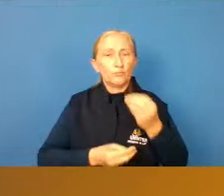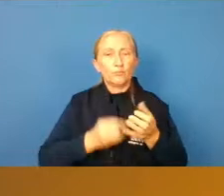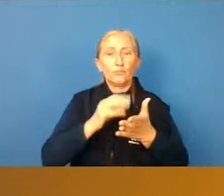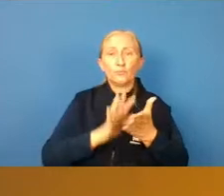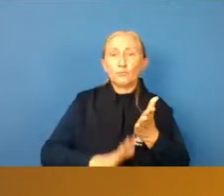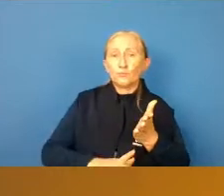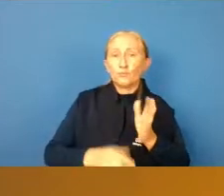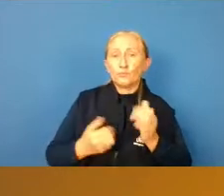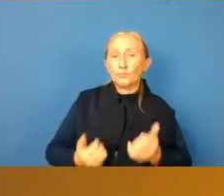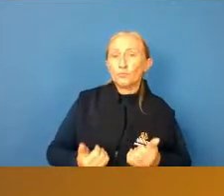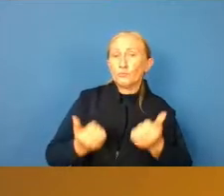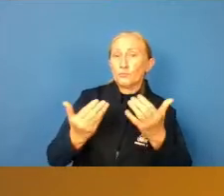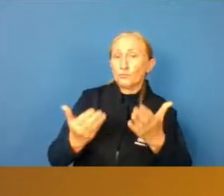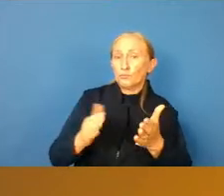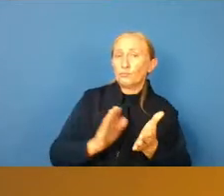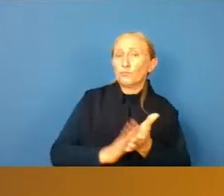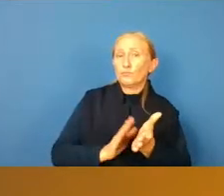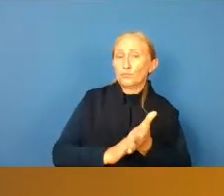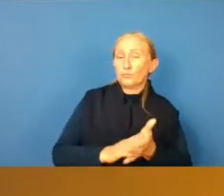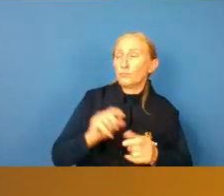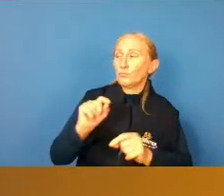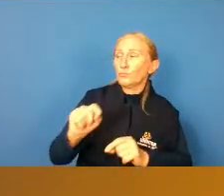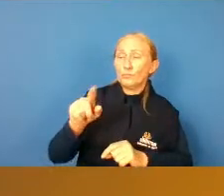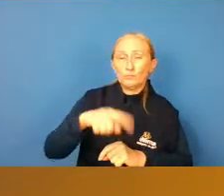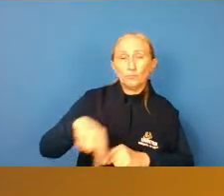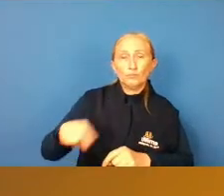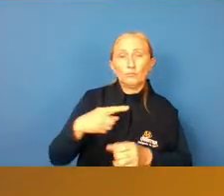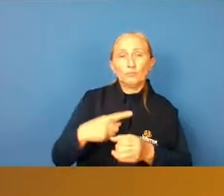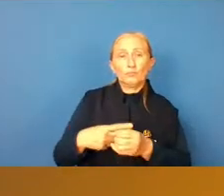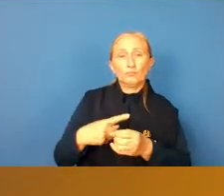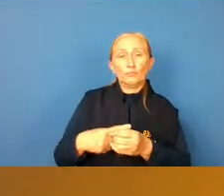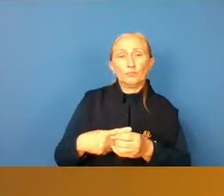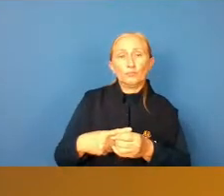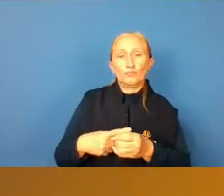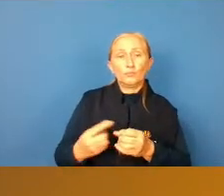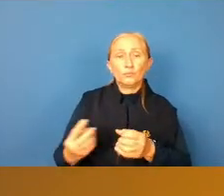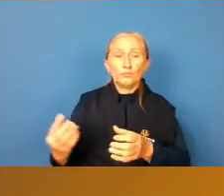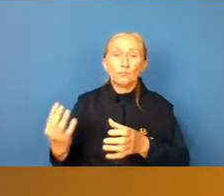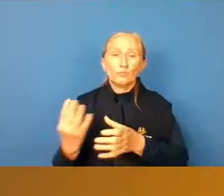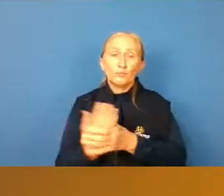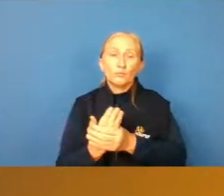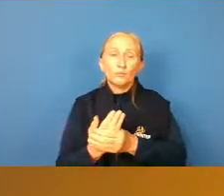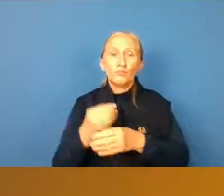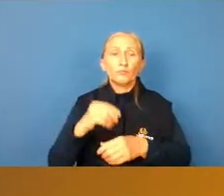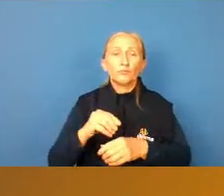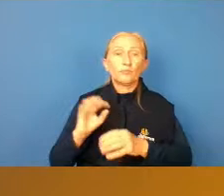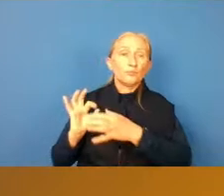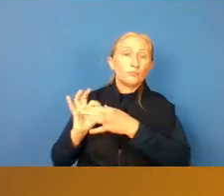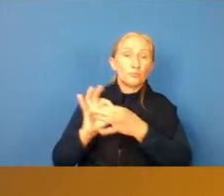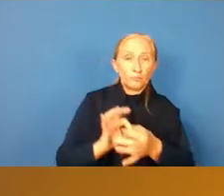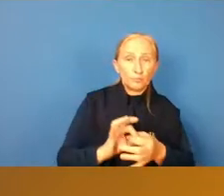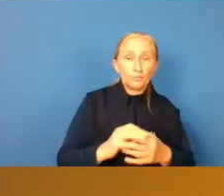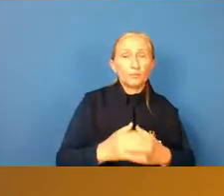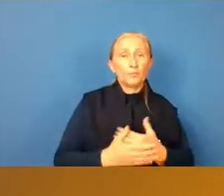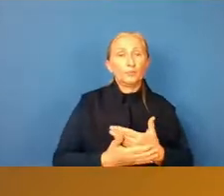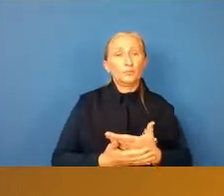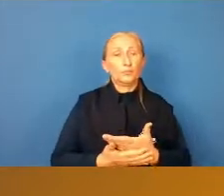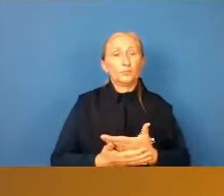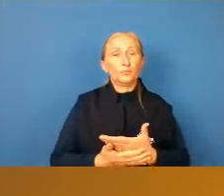promovidas, né, aí na, na sua cidade, que inclua esse contexto, né, do,